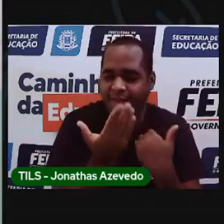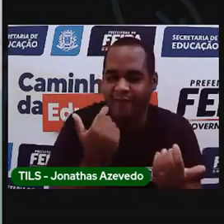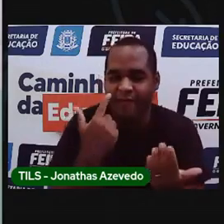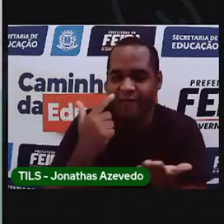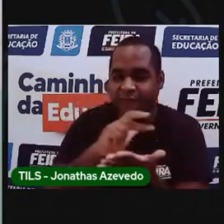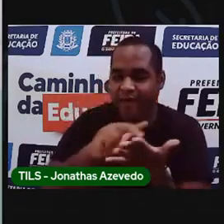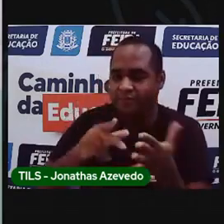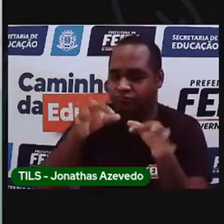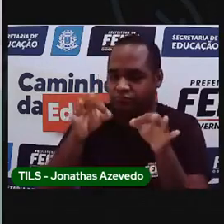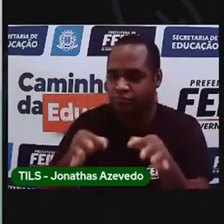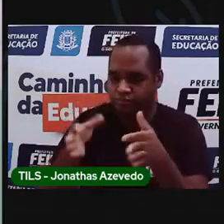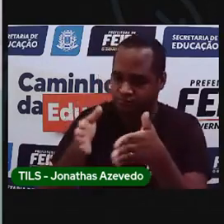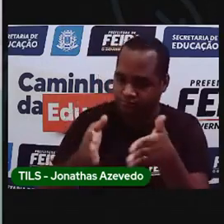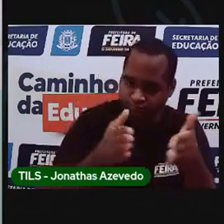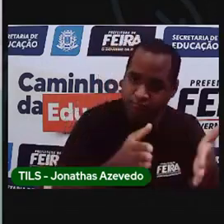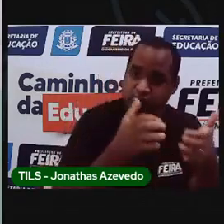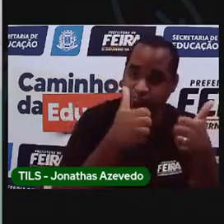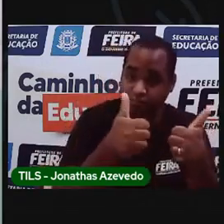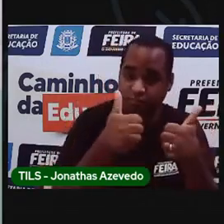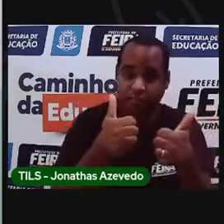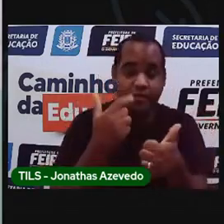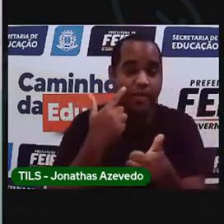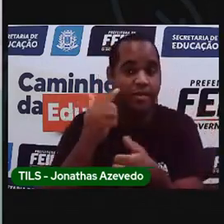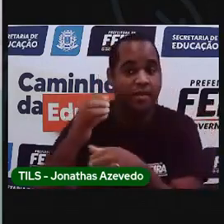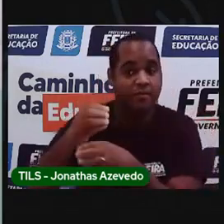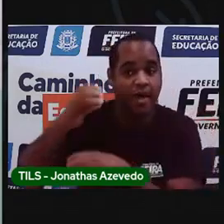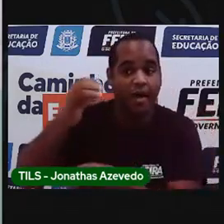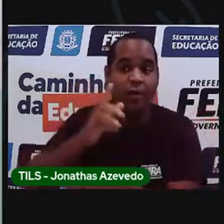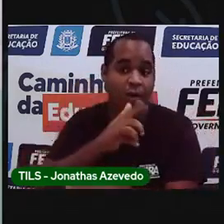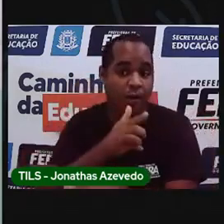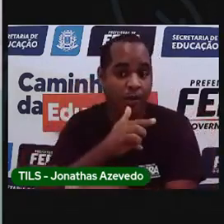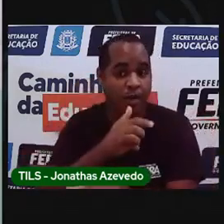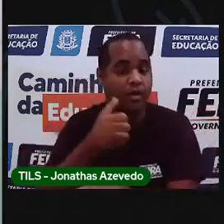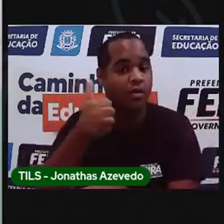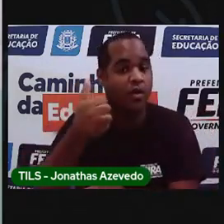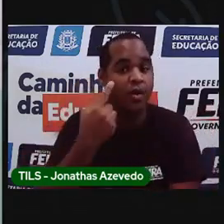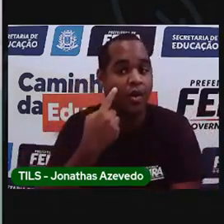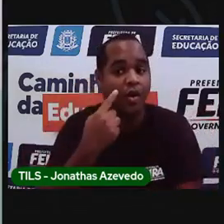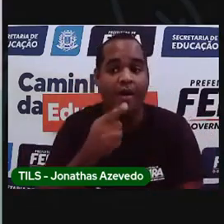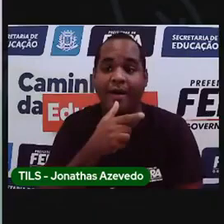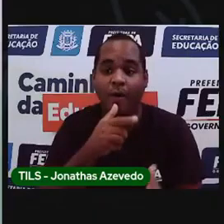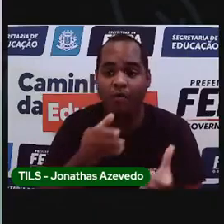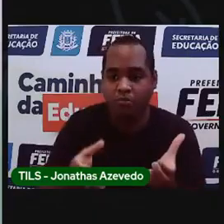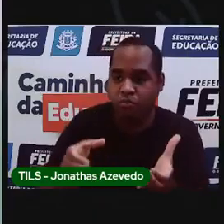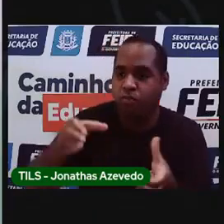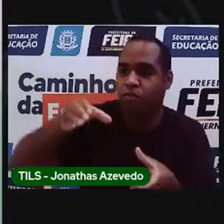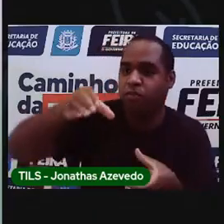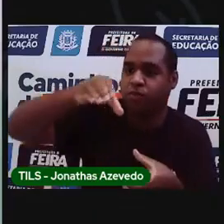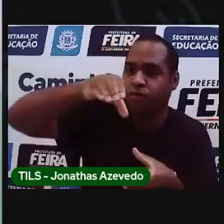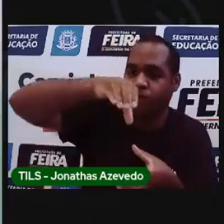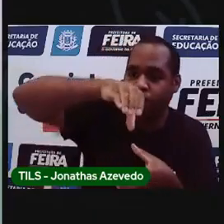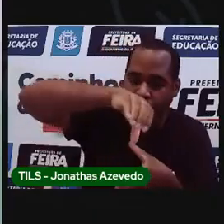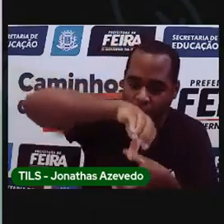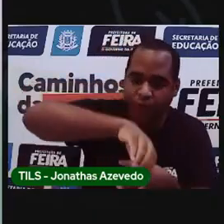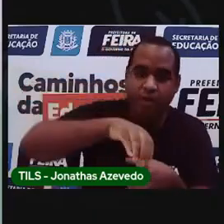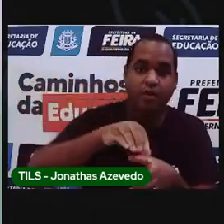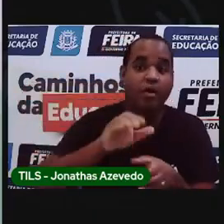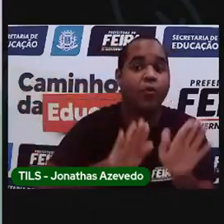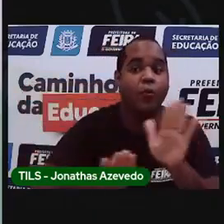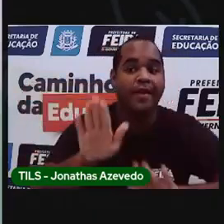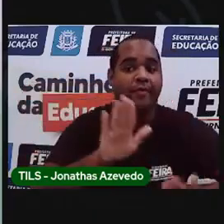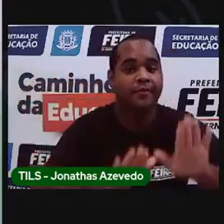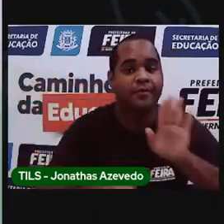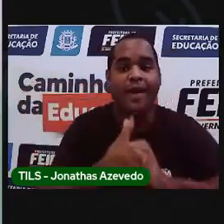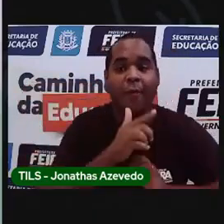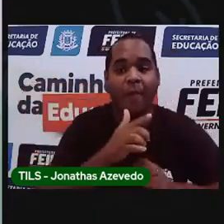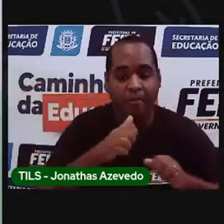na ordem certinha, tá bom? A garrafinha com água, ó. Certo? Cuidado para